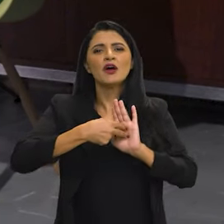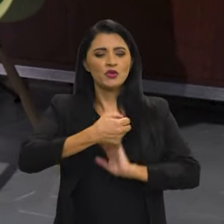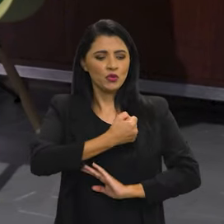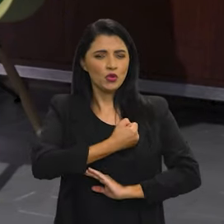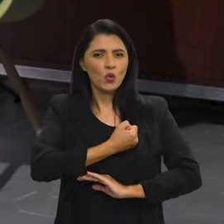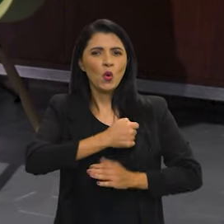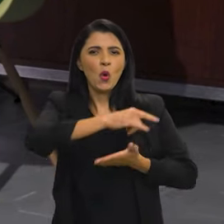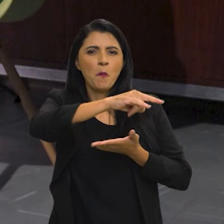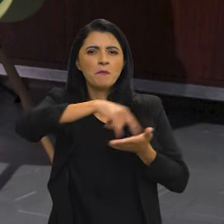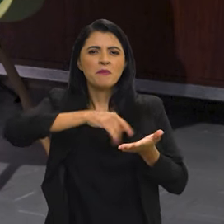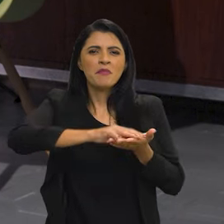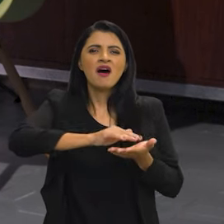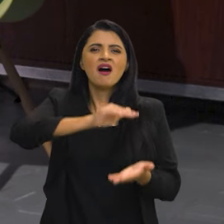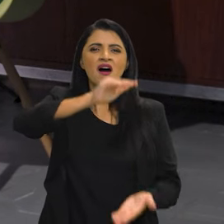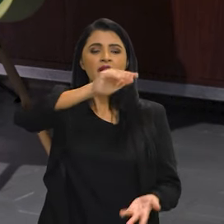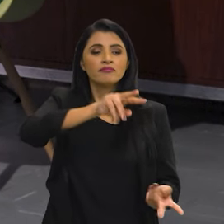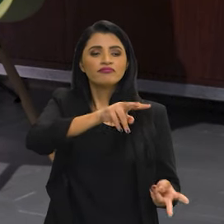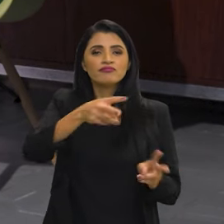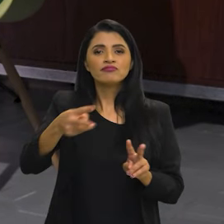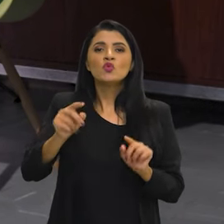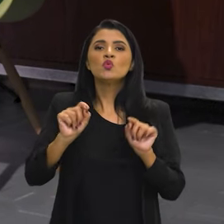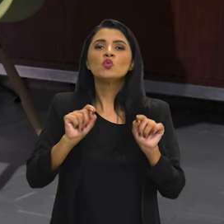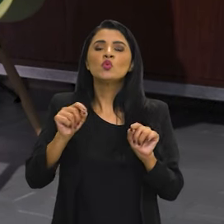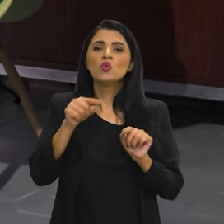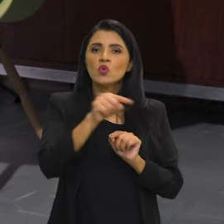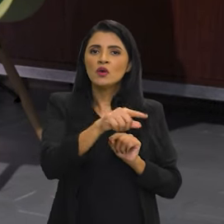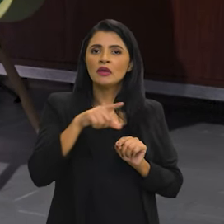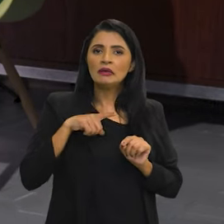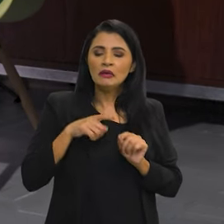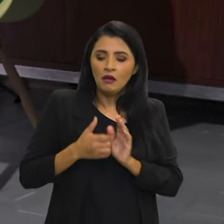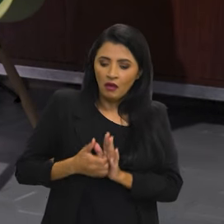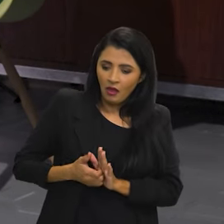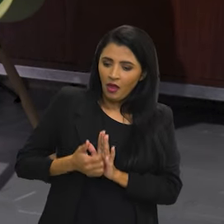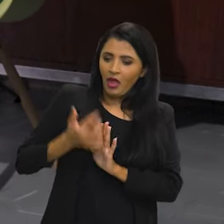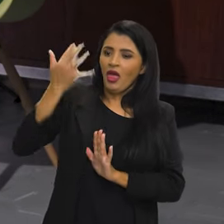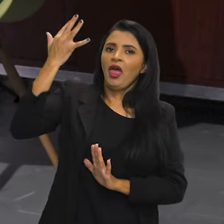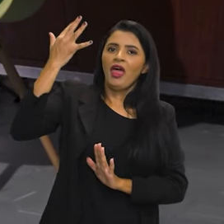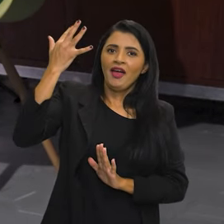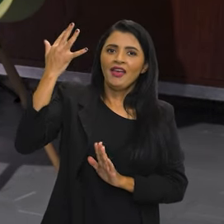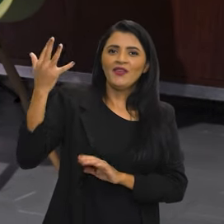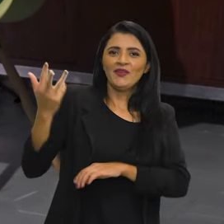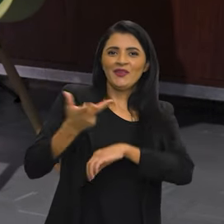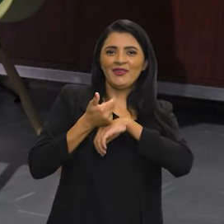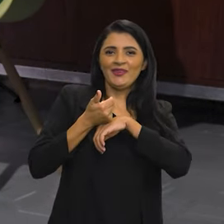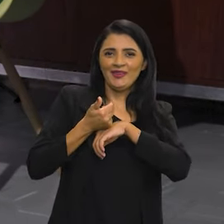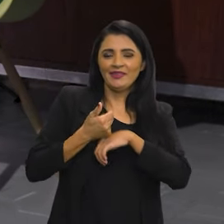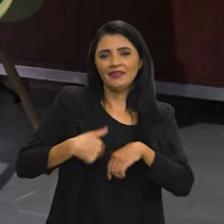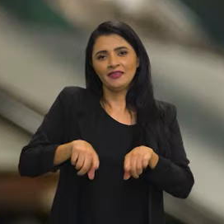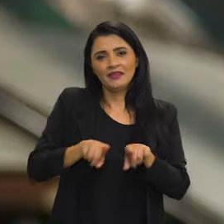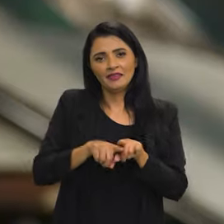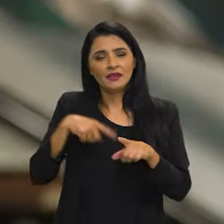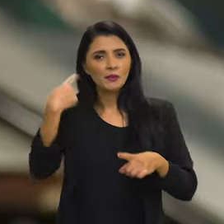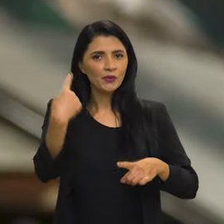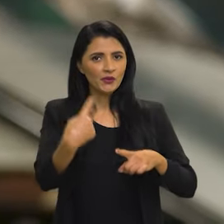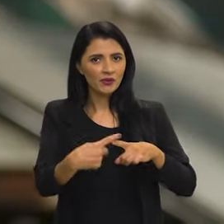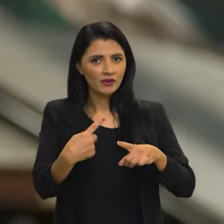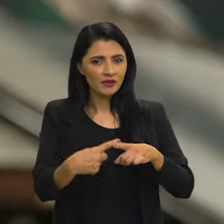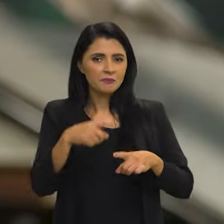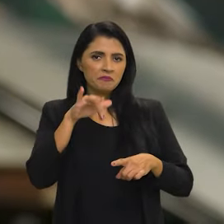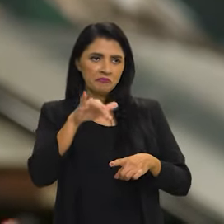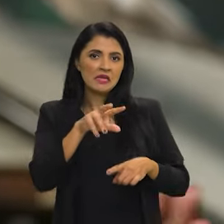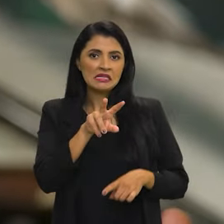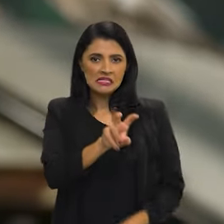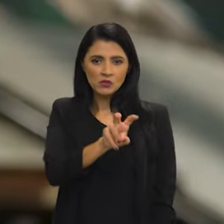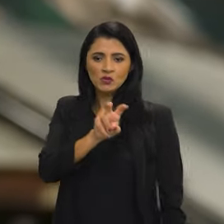significam esses números e transformar esse quantitativo em qualitativo. Porque,